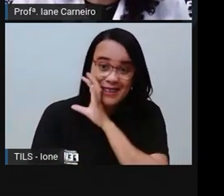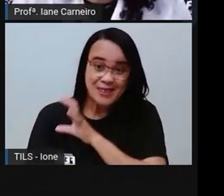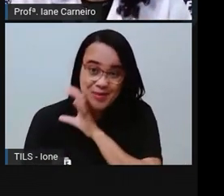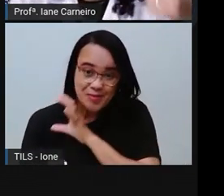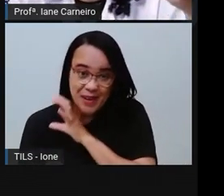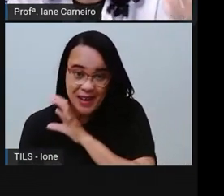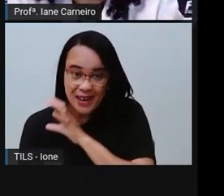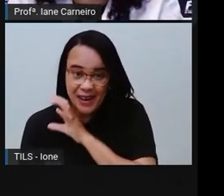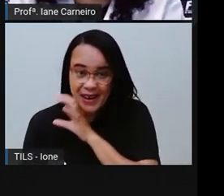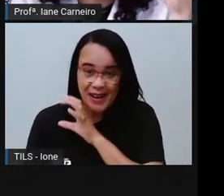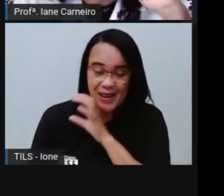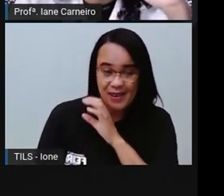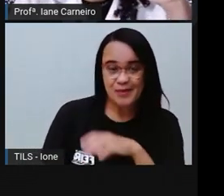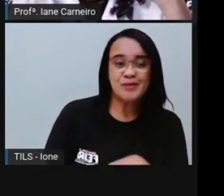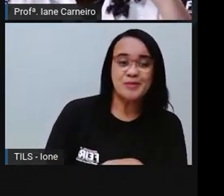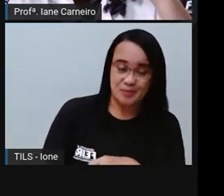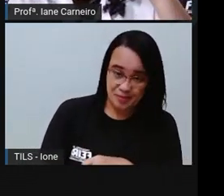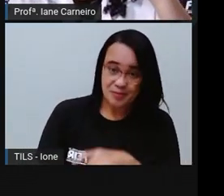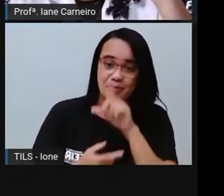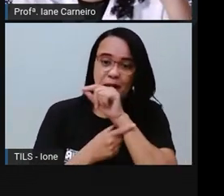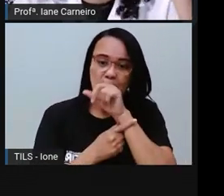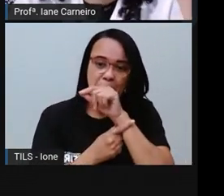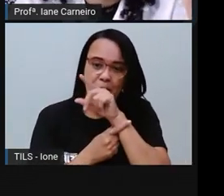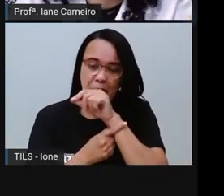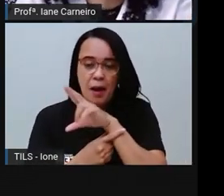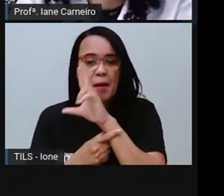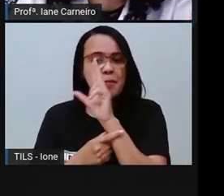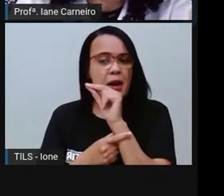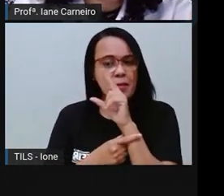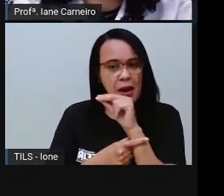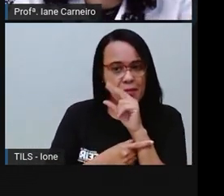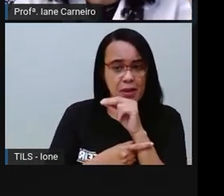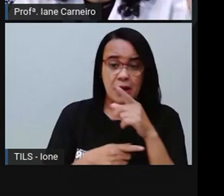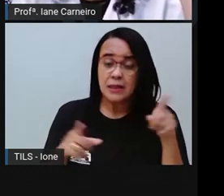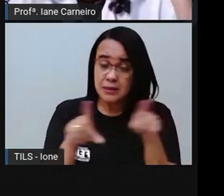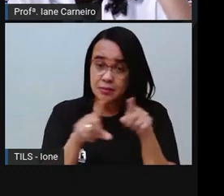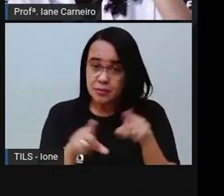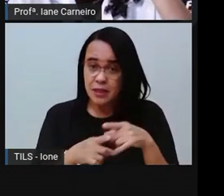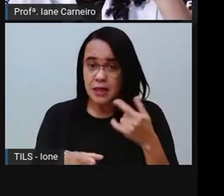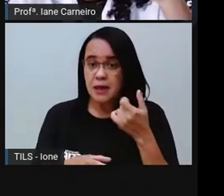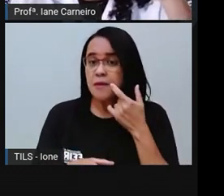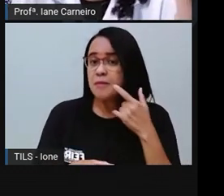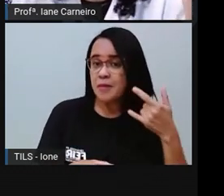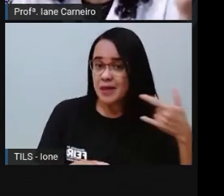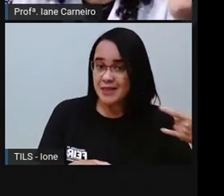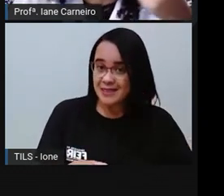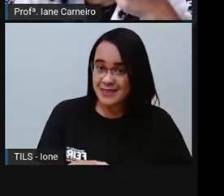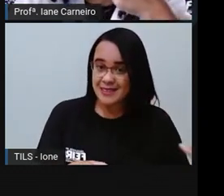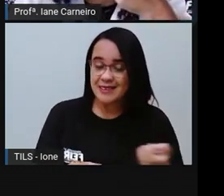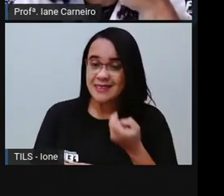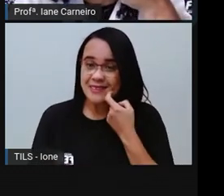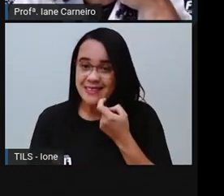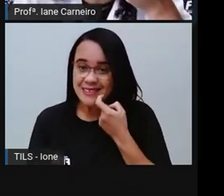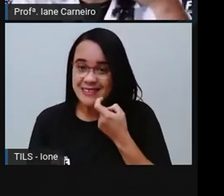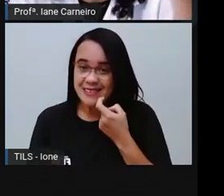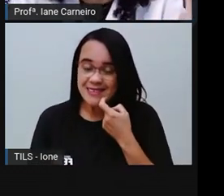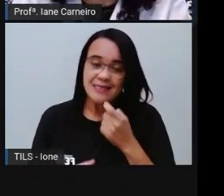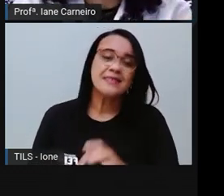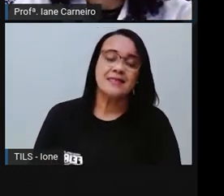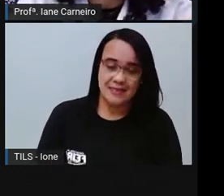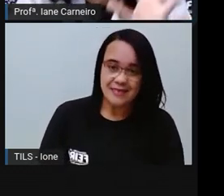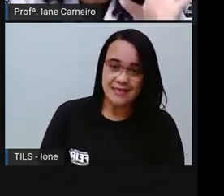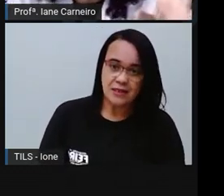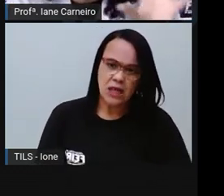animais, Tem os patos, tem os peixinhos. Tinha o ganso, se eu não me engano, Tinha